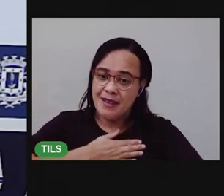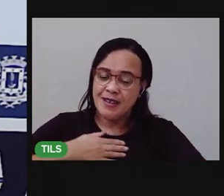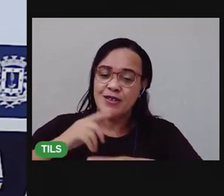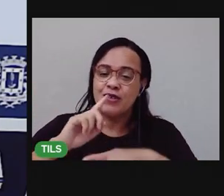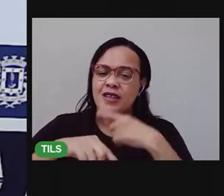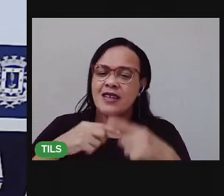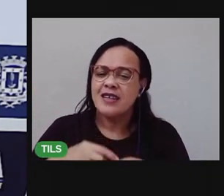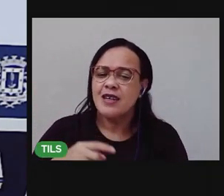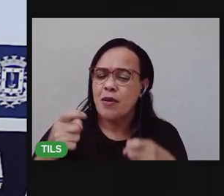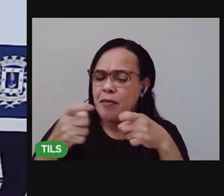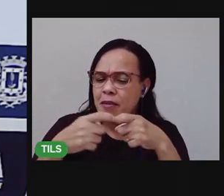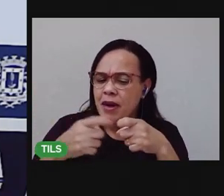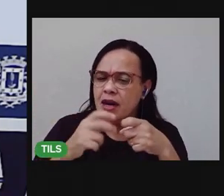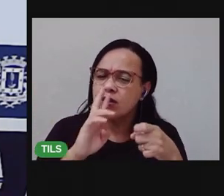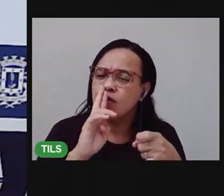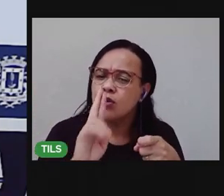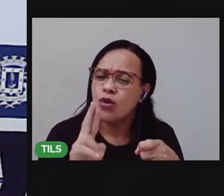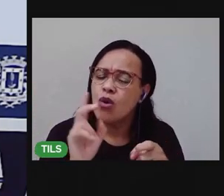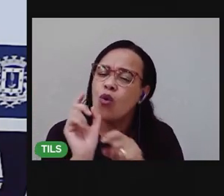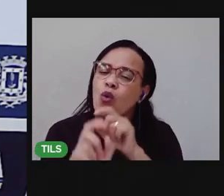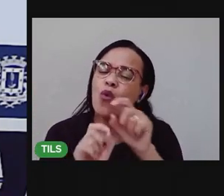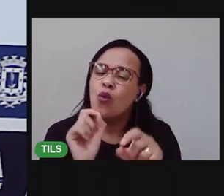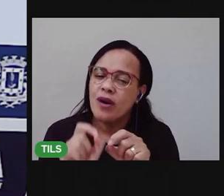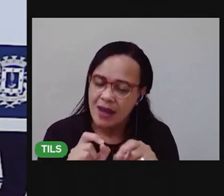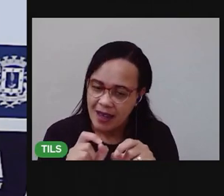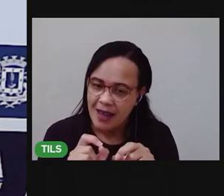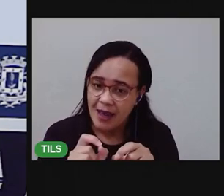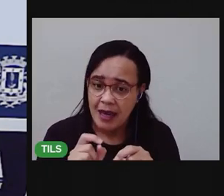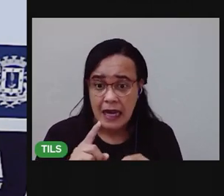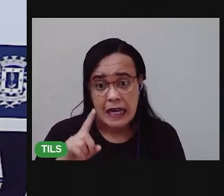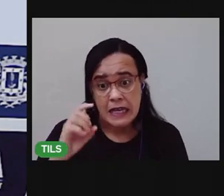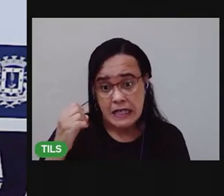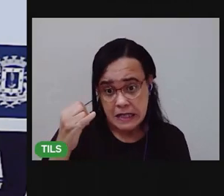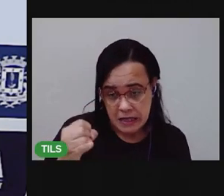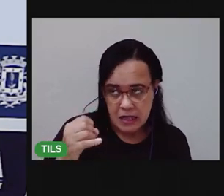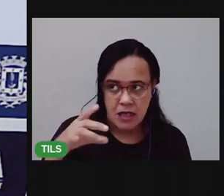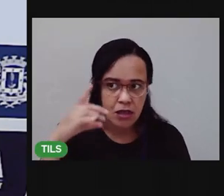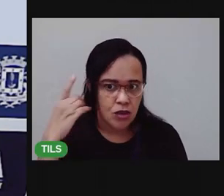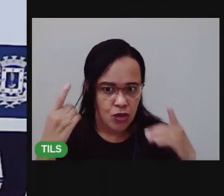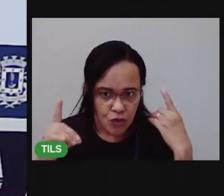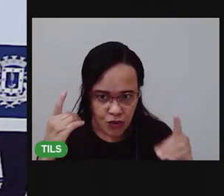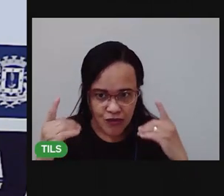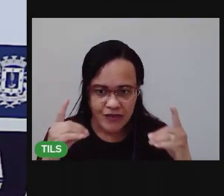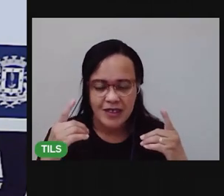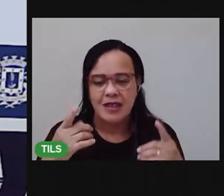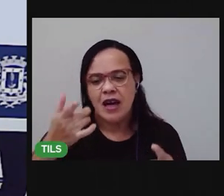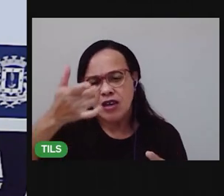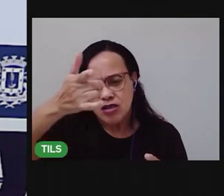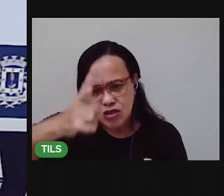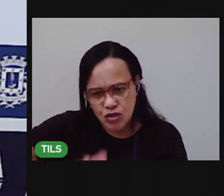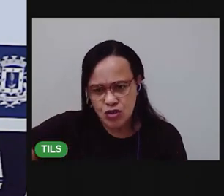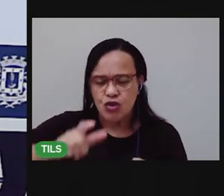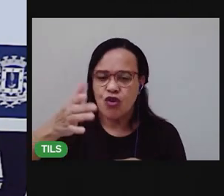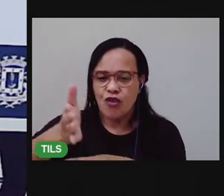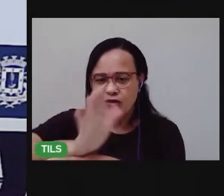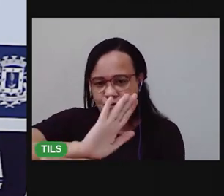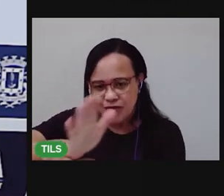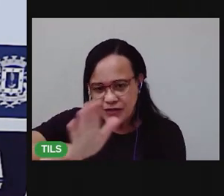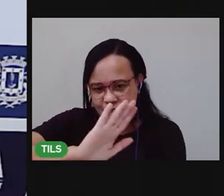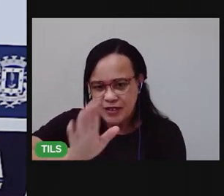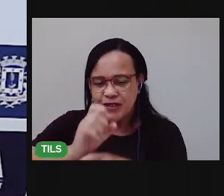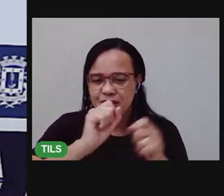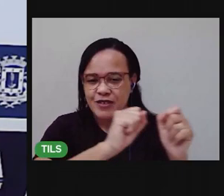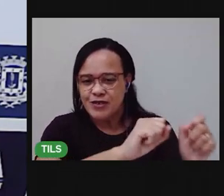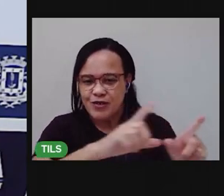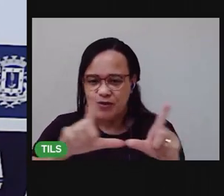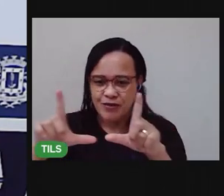Se ficou alguma dúvida em relação a essa aula, assiste o vídeo novamente, tá bom? Vou te deixar só um pouquinho